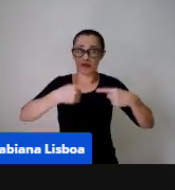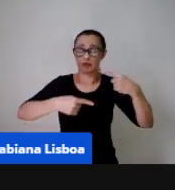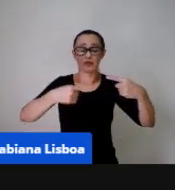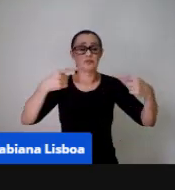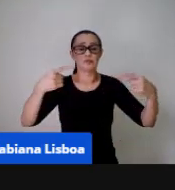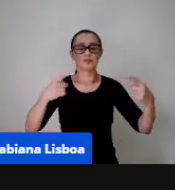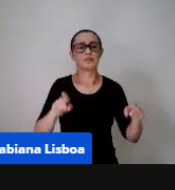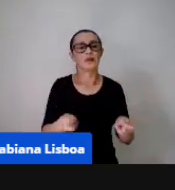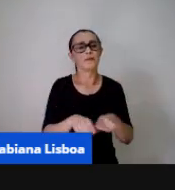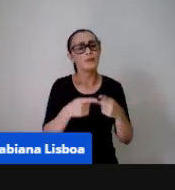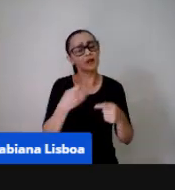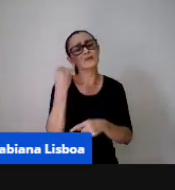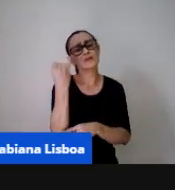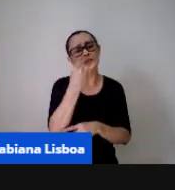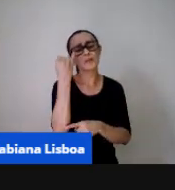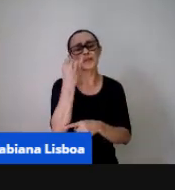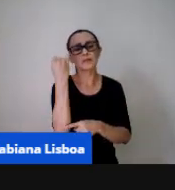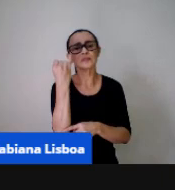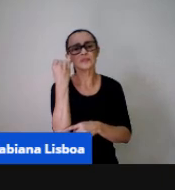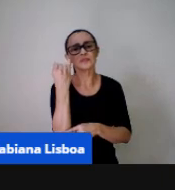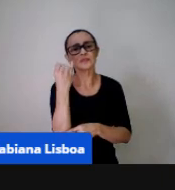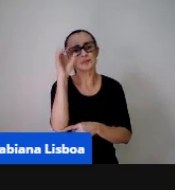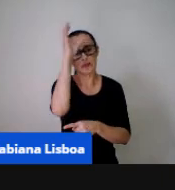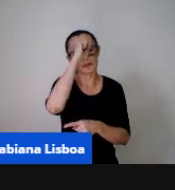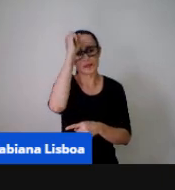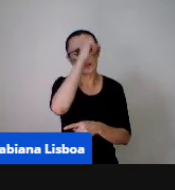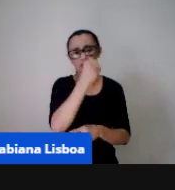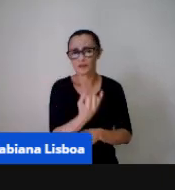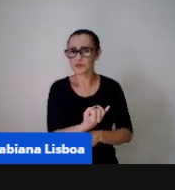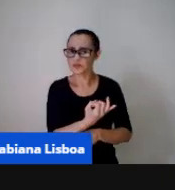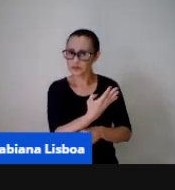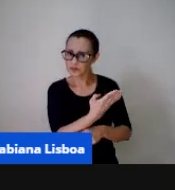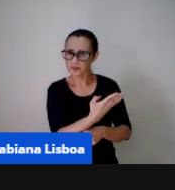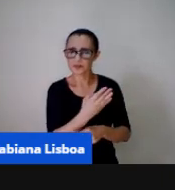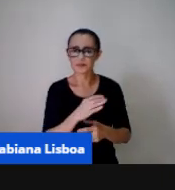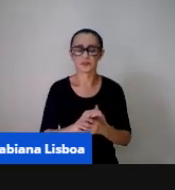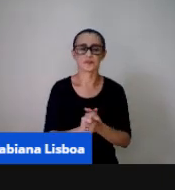correspondência numérica que é muito importante também próximo por favor